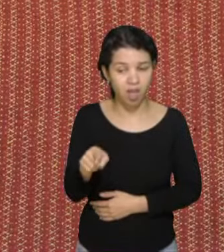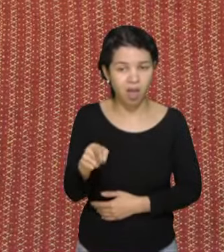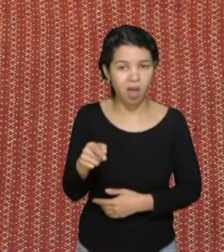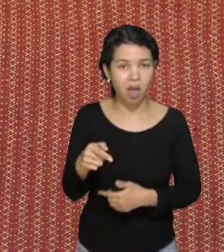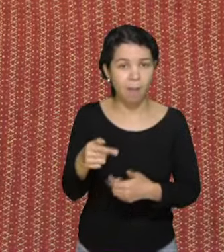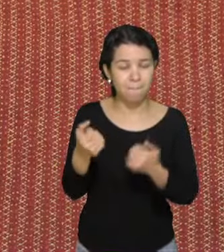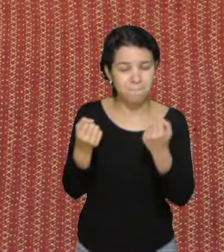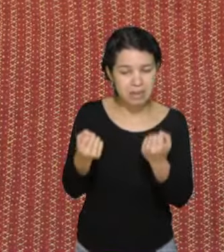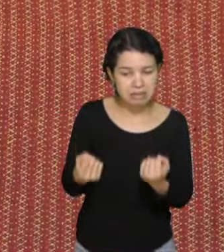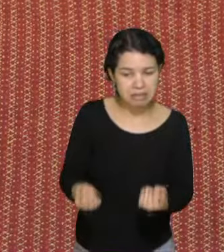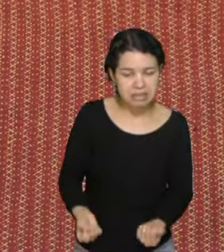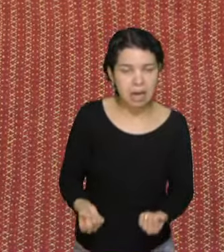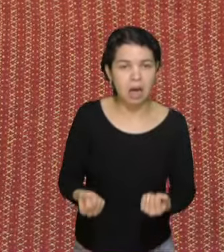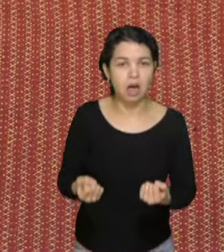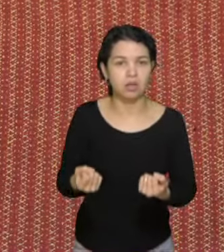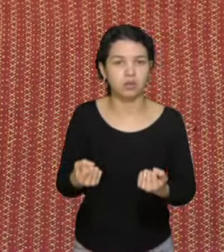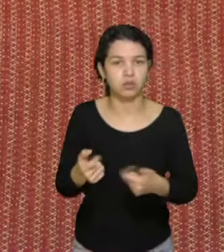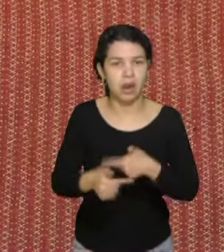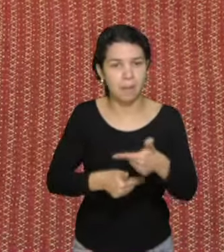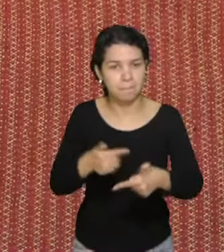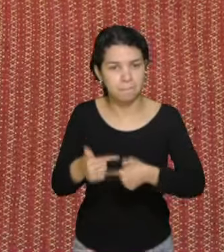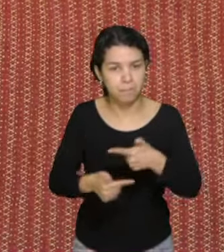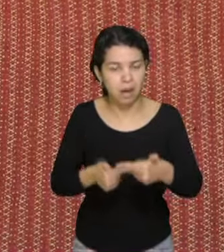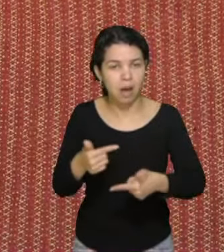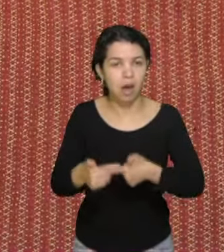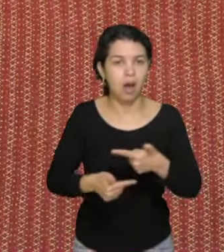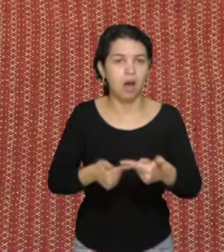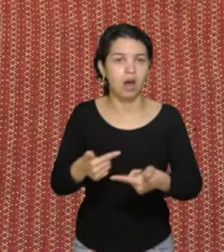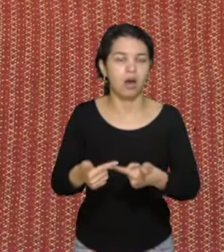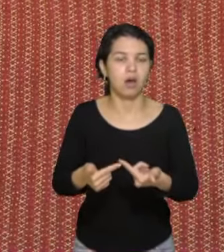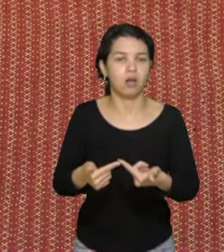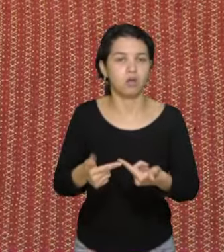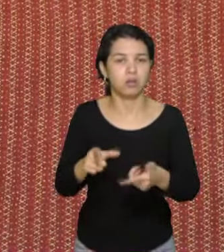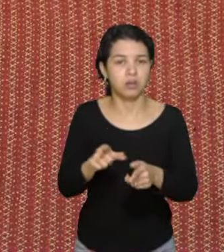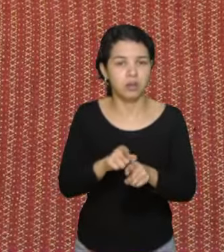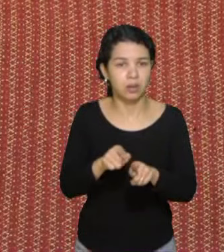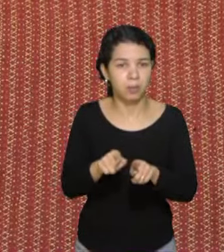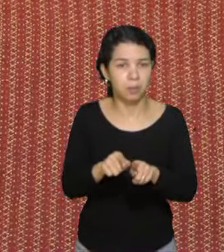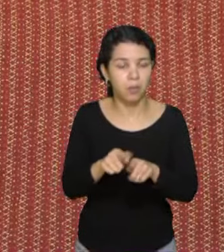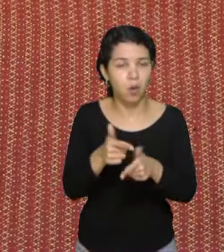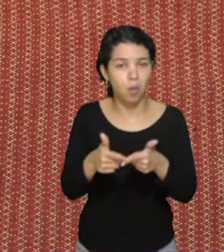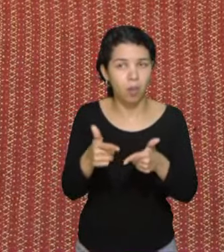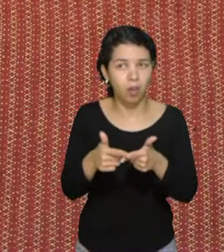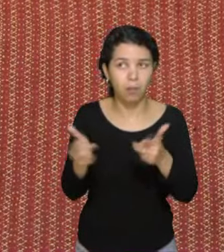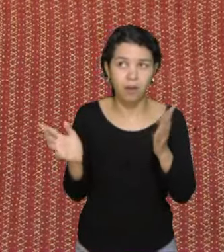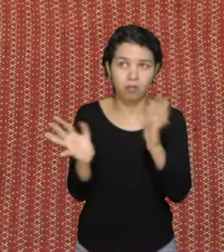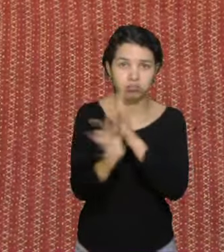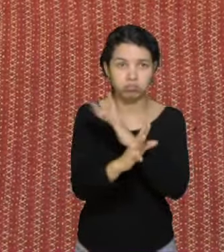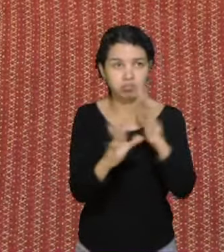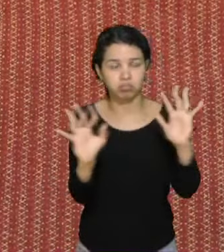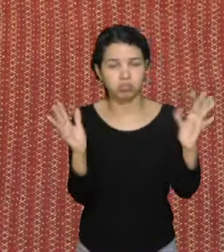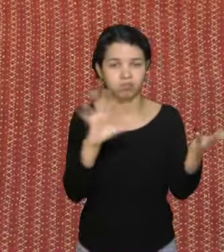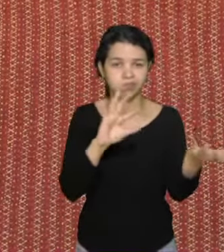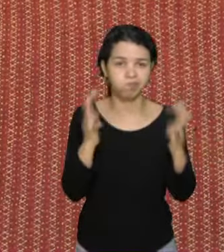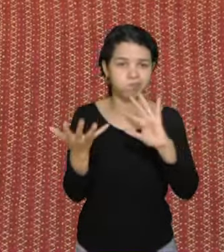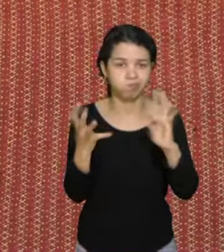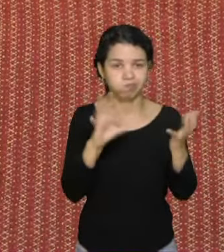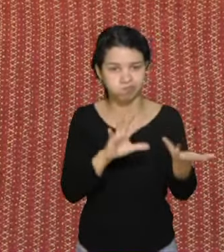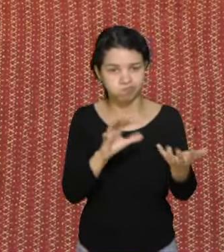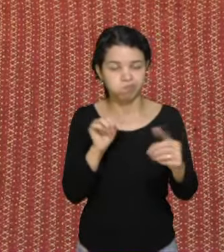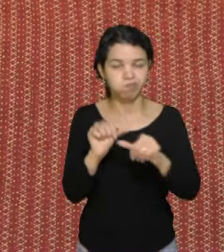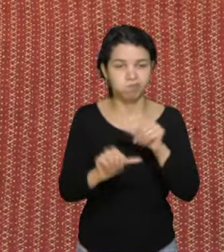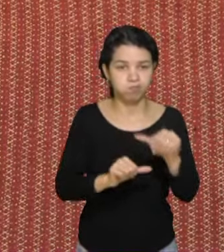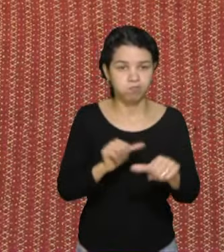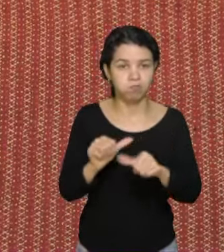o faro é pesado, é na agricultura, e tem as interpéries do clima, que a sua saúde fica